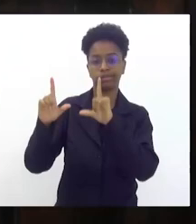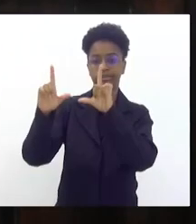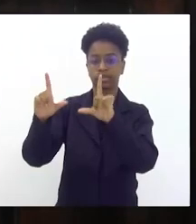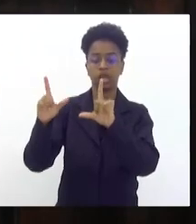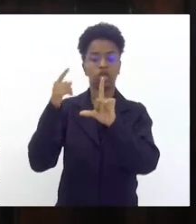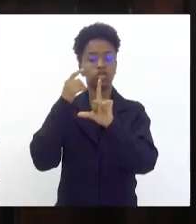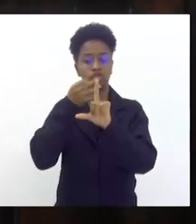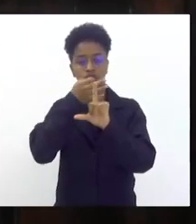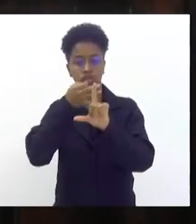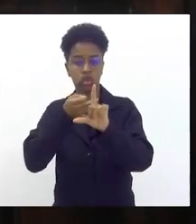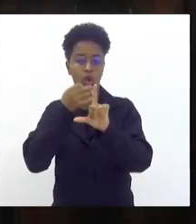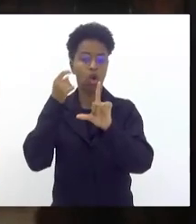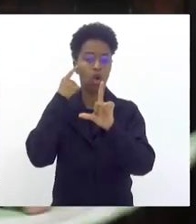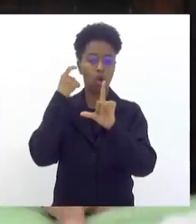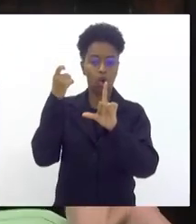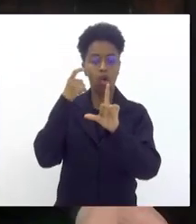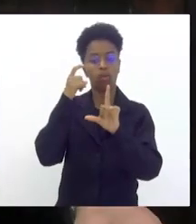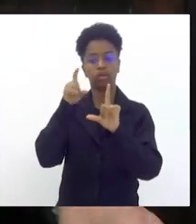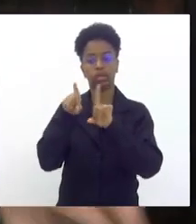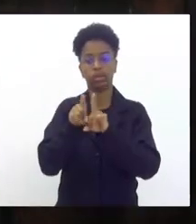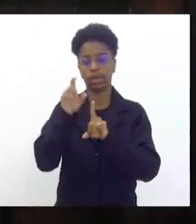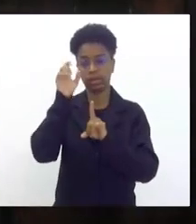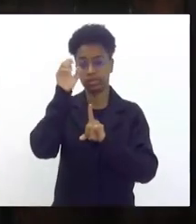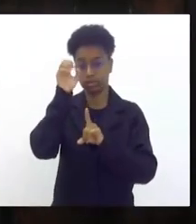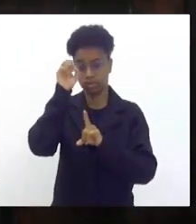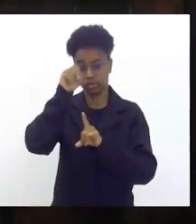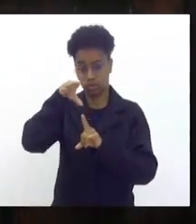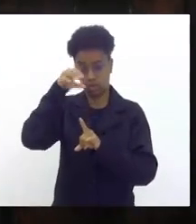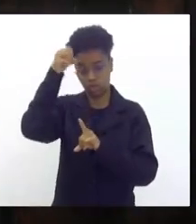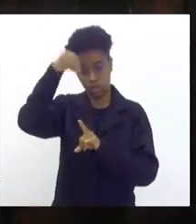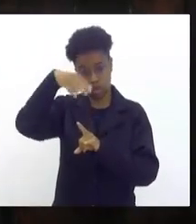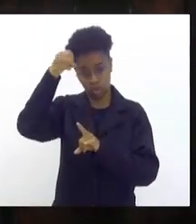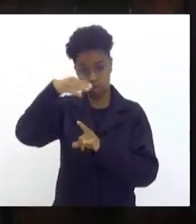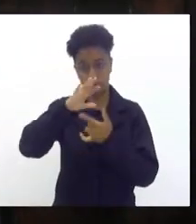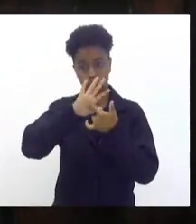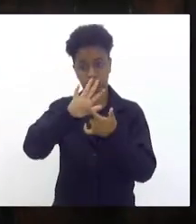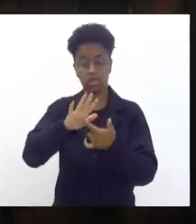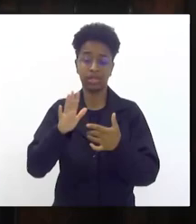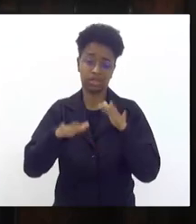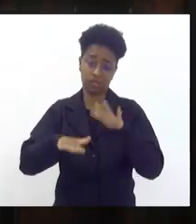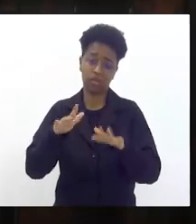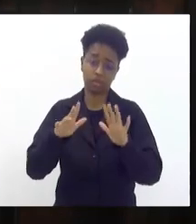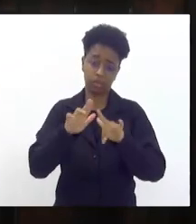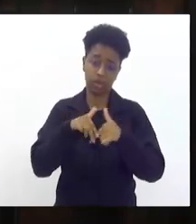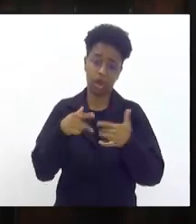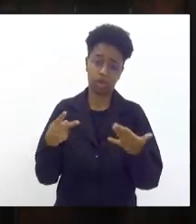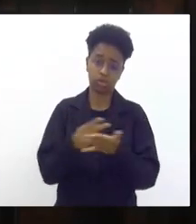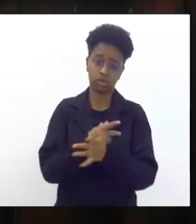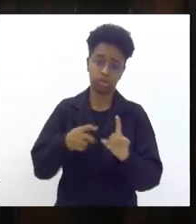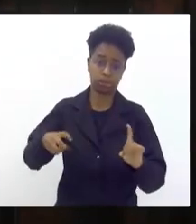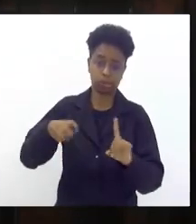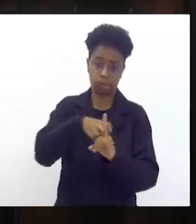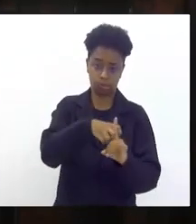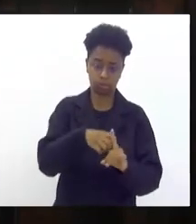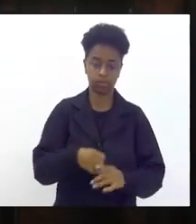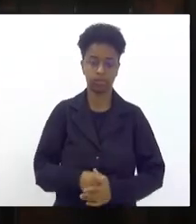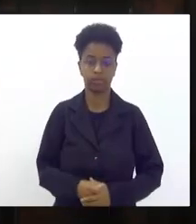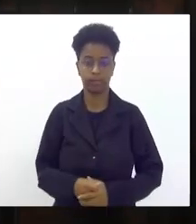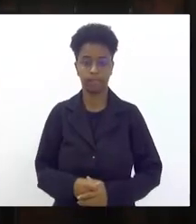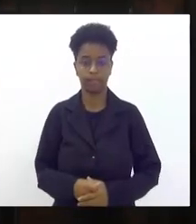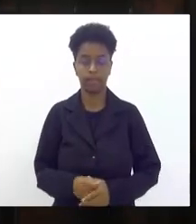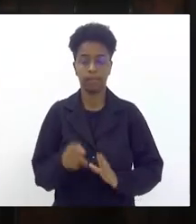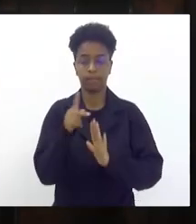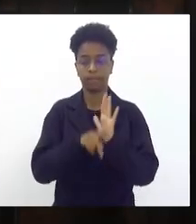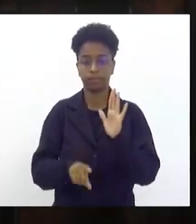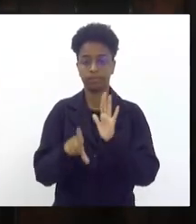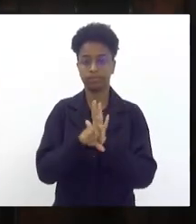alegóricos e da outras providências talvez tenha sido motivado por conta do acidente projeto de lei